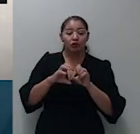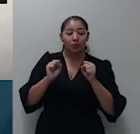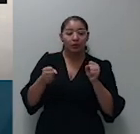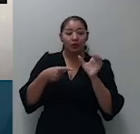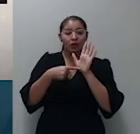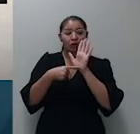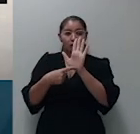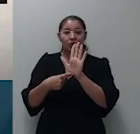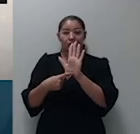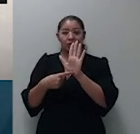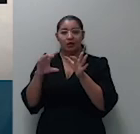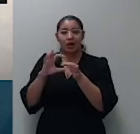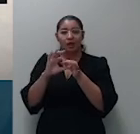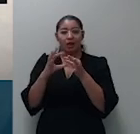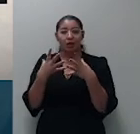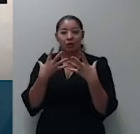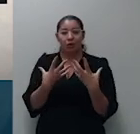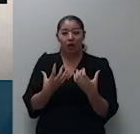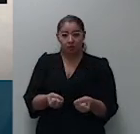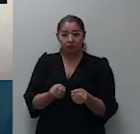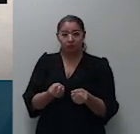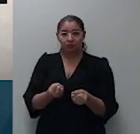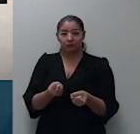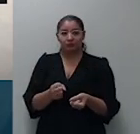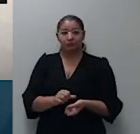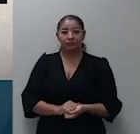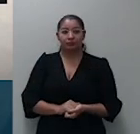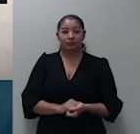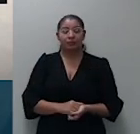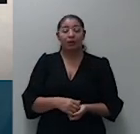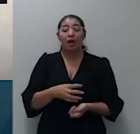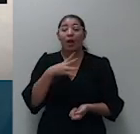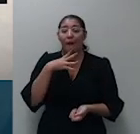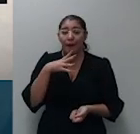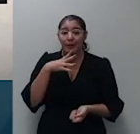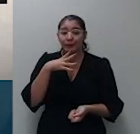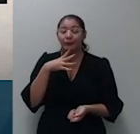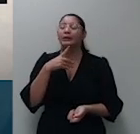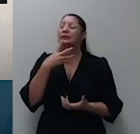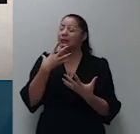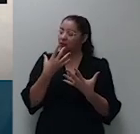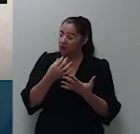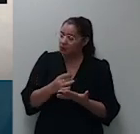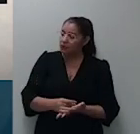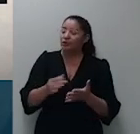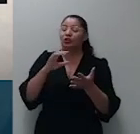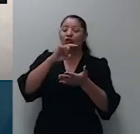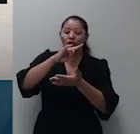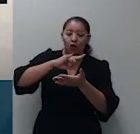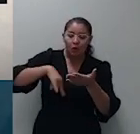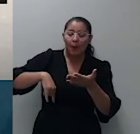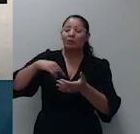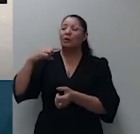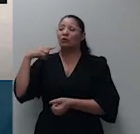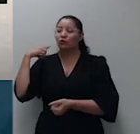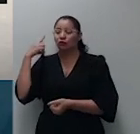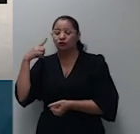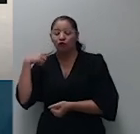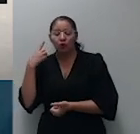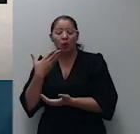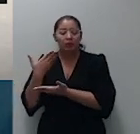acolhera exceção de pré-executividade reconheceu a nulidade do contrato de advocacia relativamente aos infantes